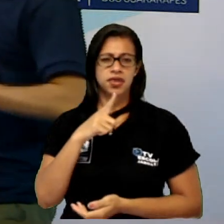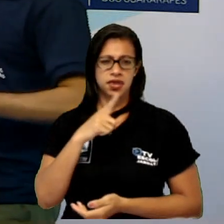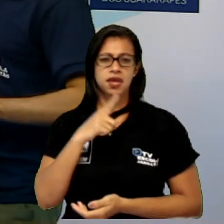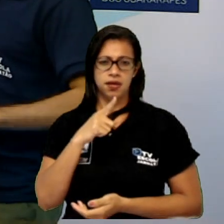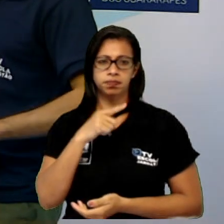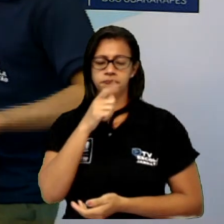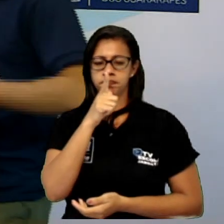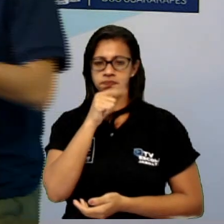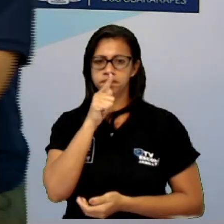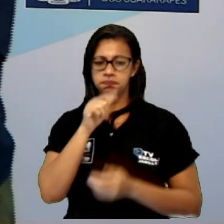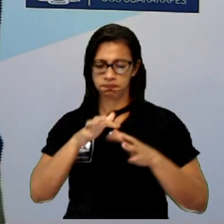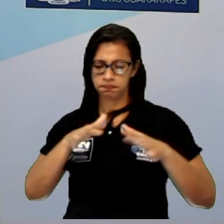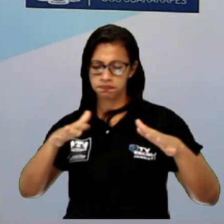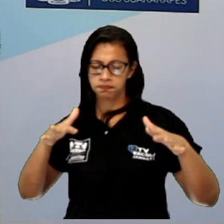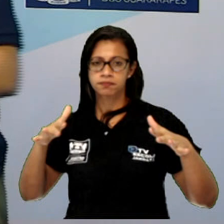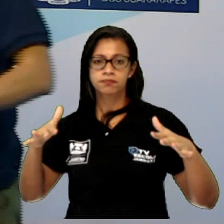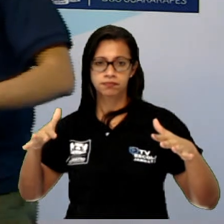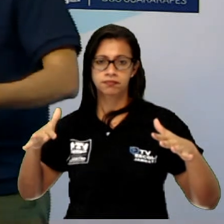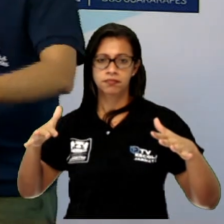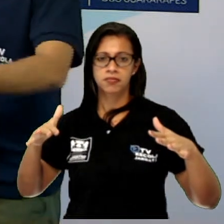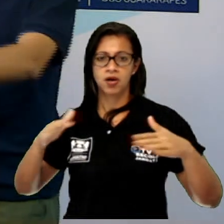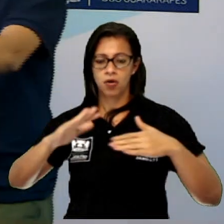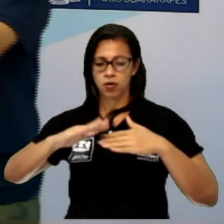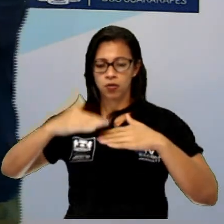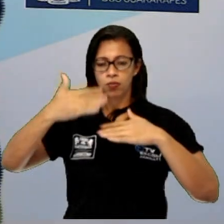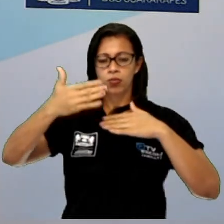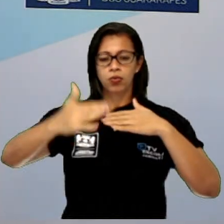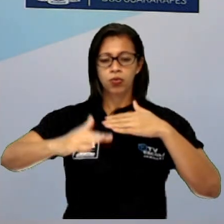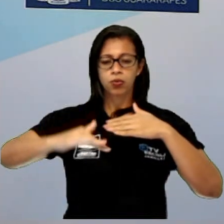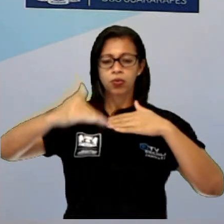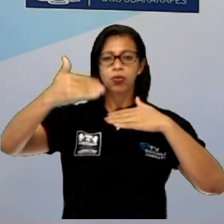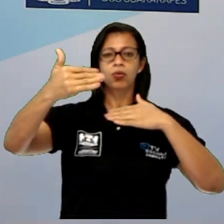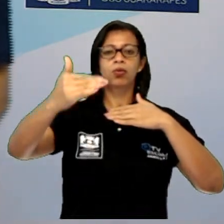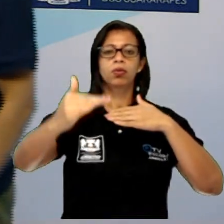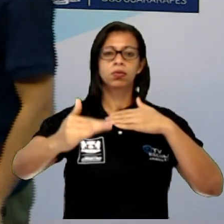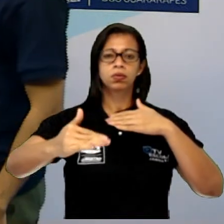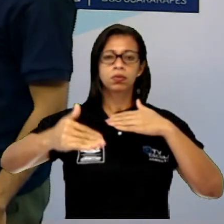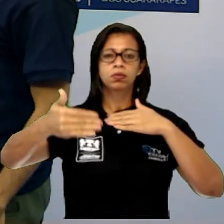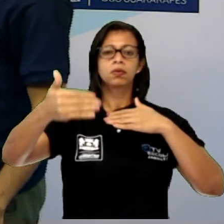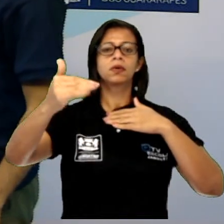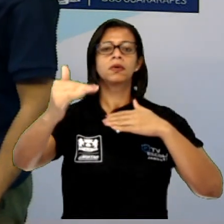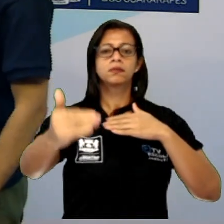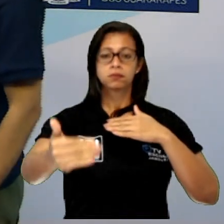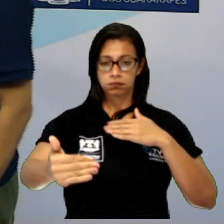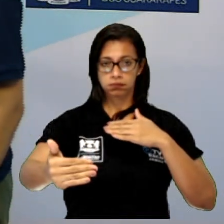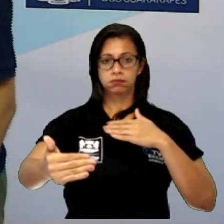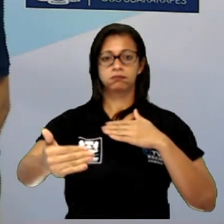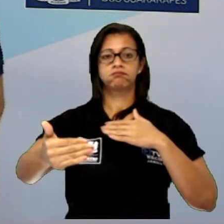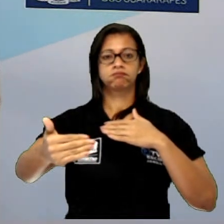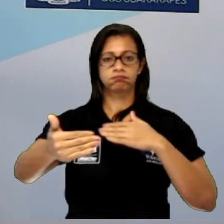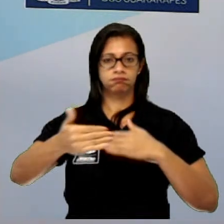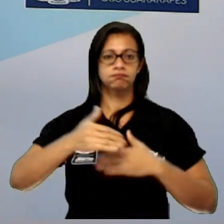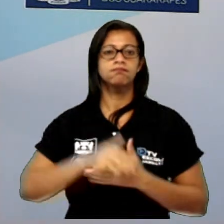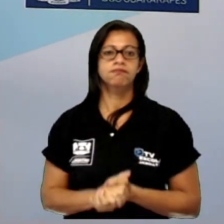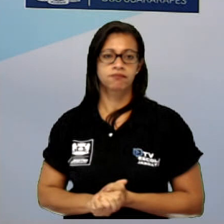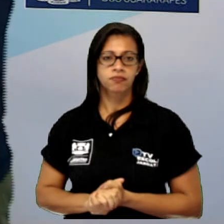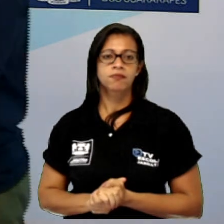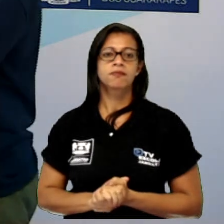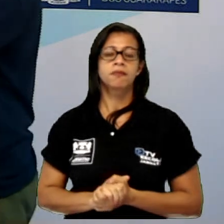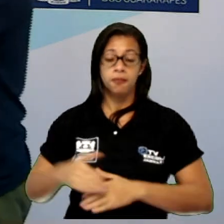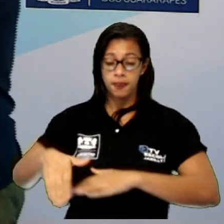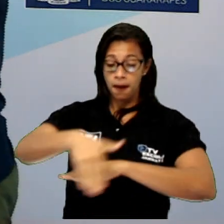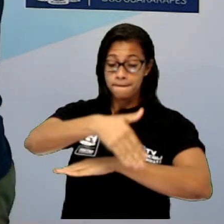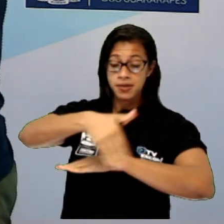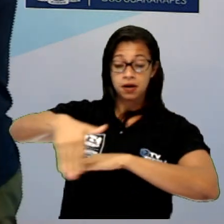avança, não é? Ele vai para as calçadas e aí é necessário fazer alguma coisa para